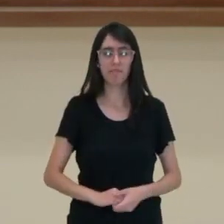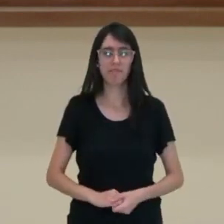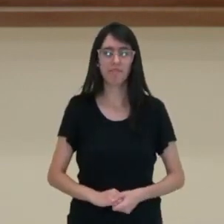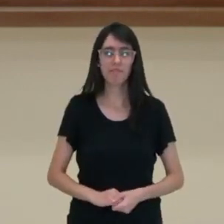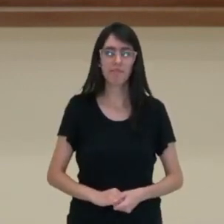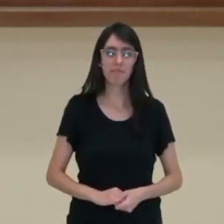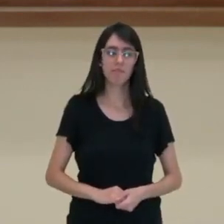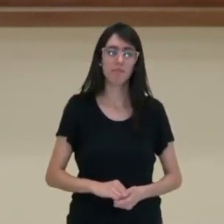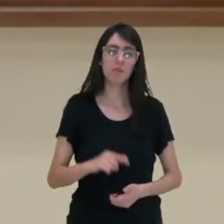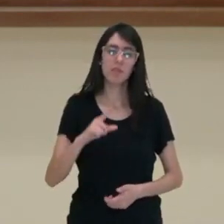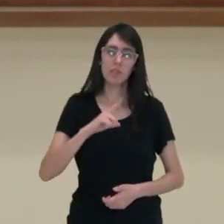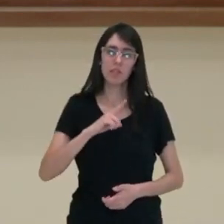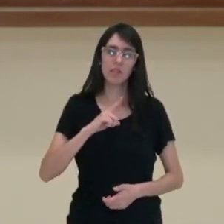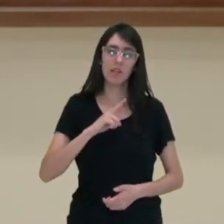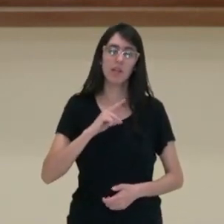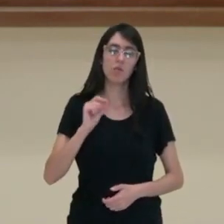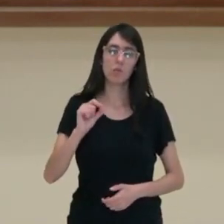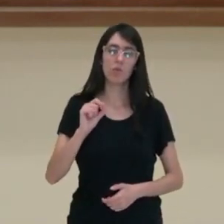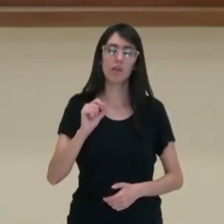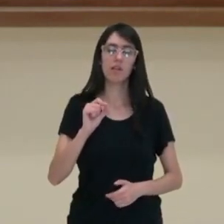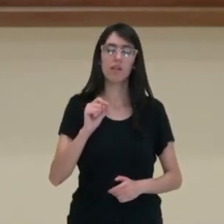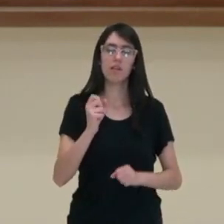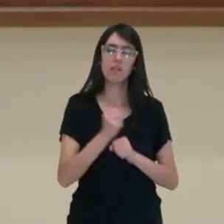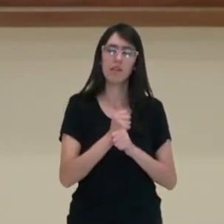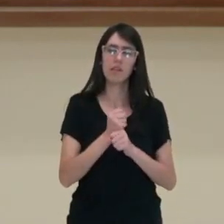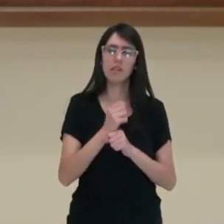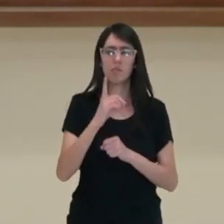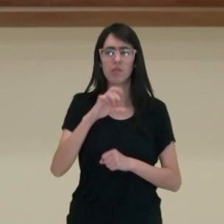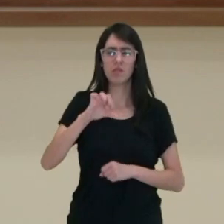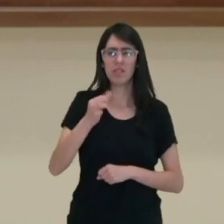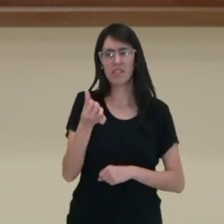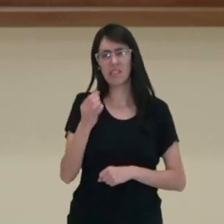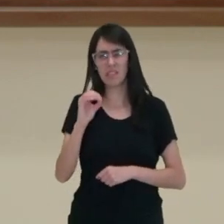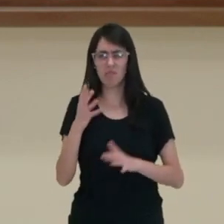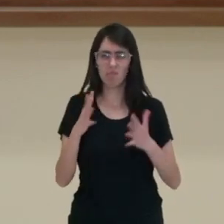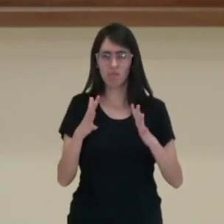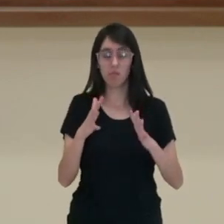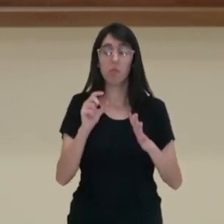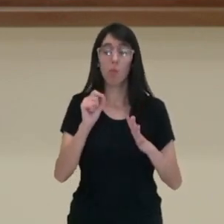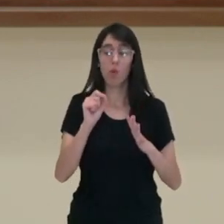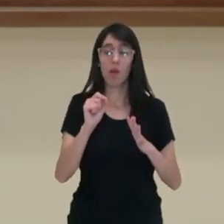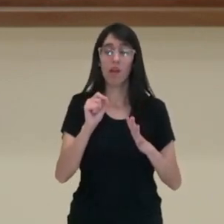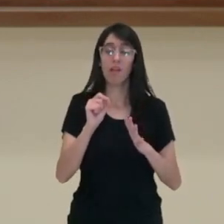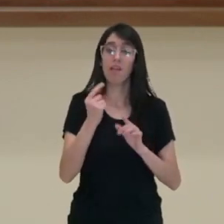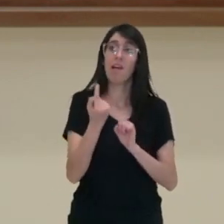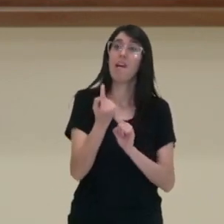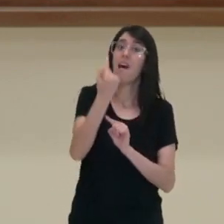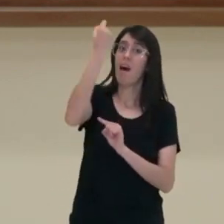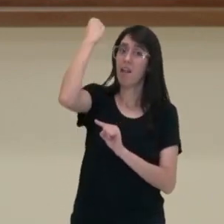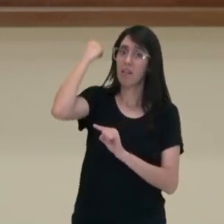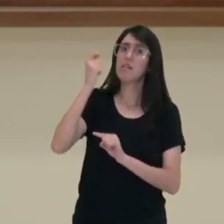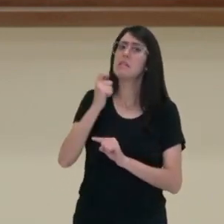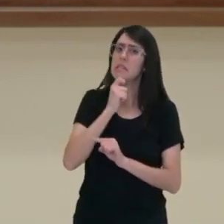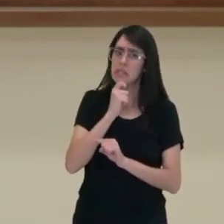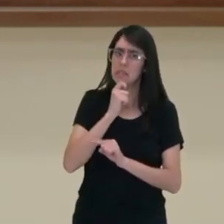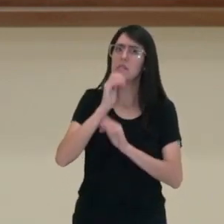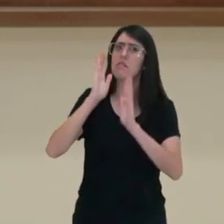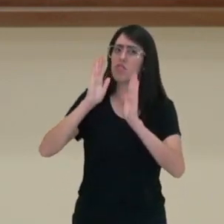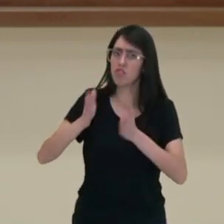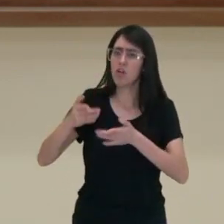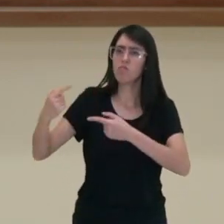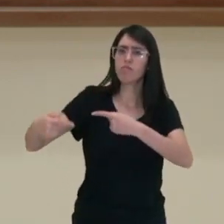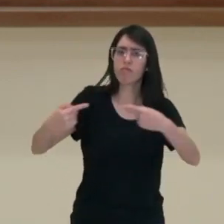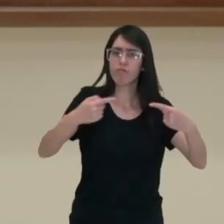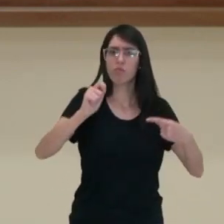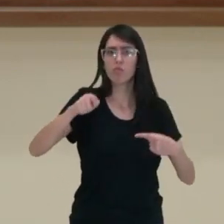gente tenha um enfoque na década de 60, é importante ressaltar que desde o século XVIII já se discutia a importância dessa